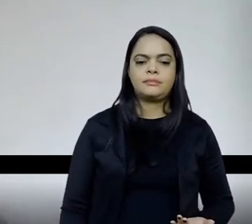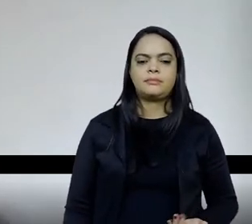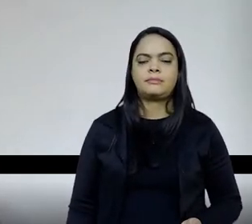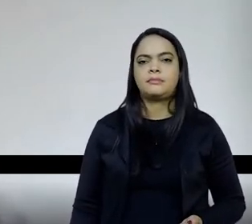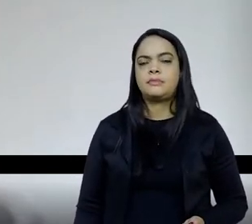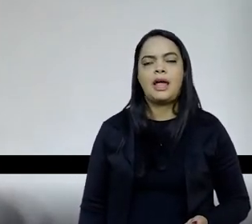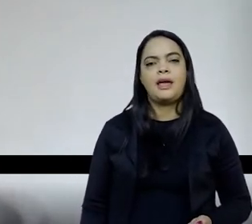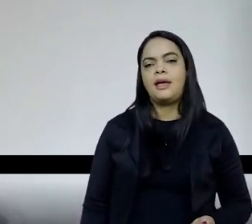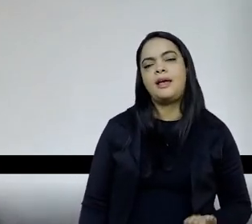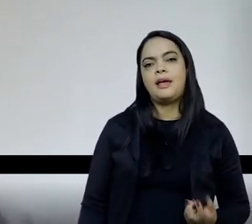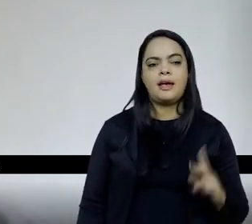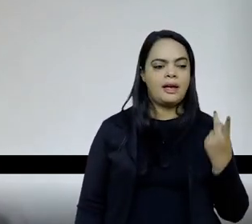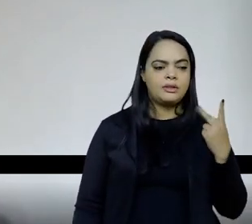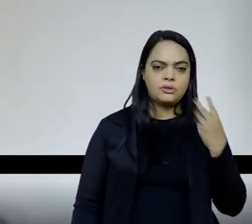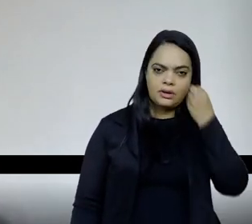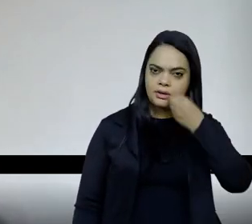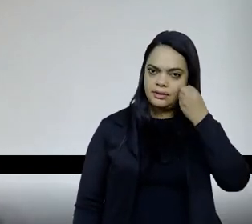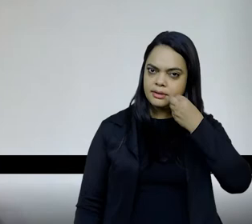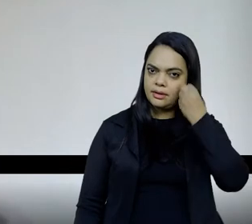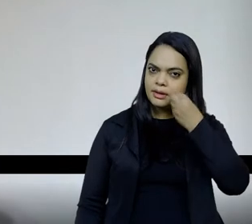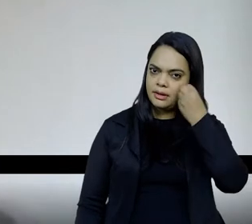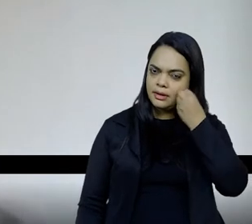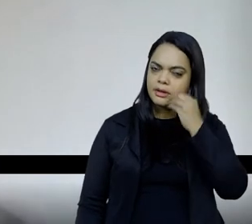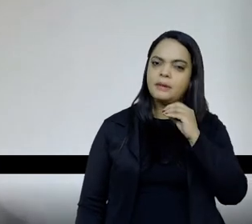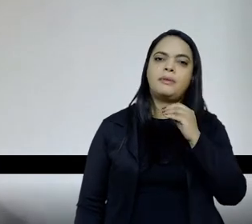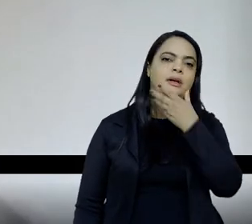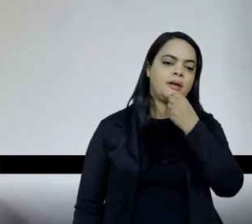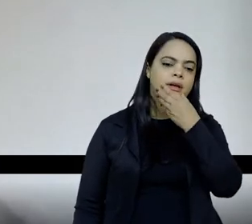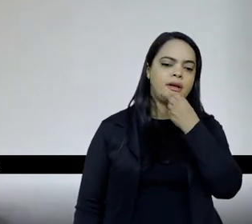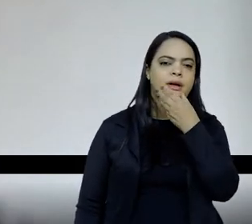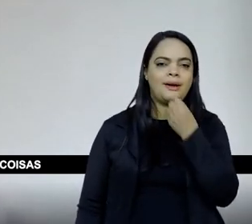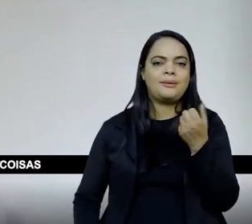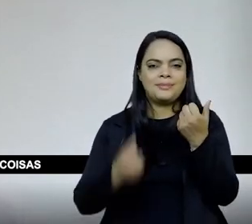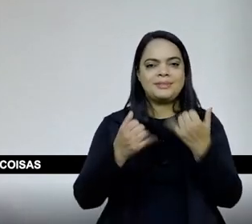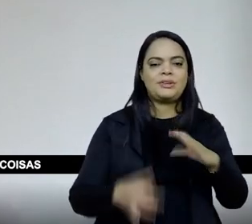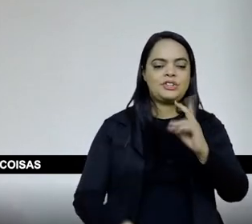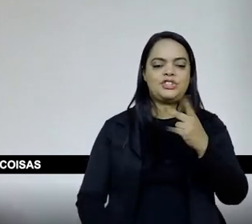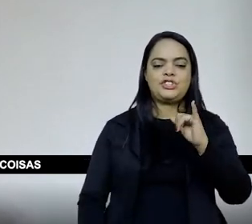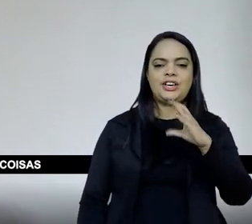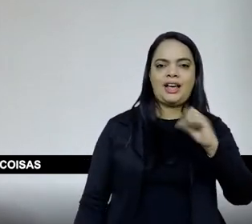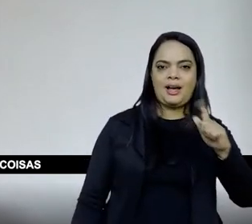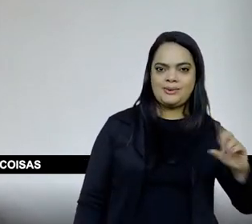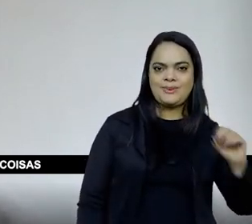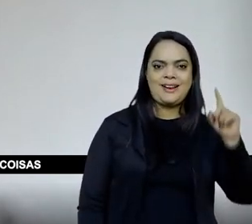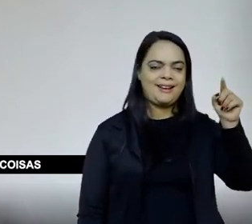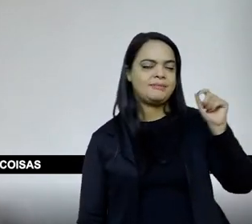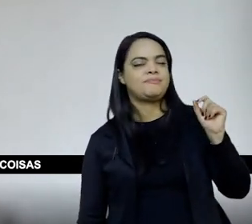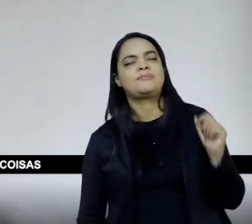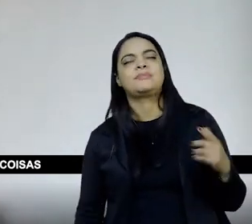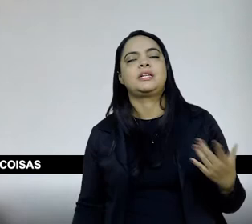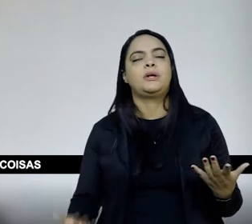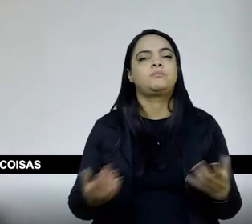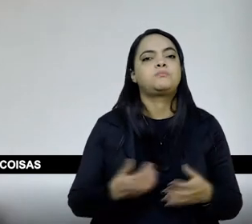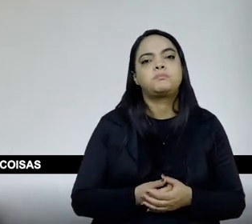quando ele fala da experiência dele com o Chicago, lá nas artes do fazer, ou seja, você abrir,